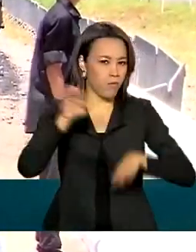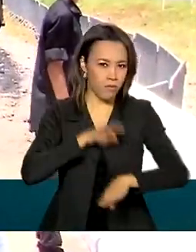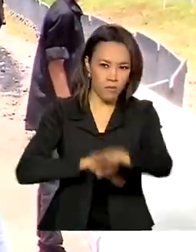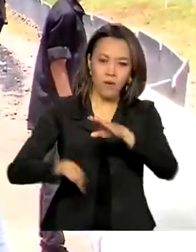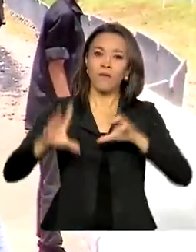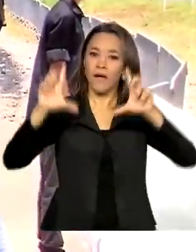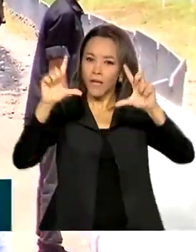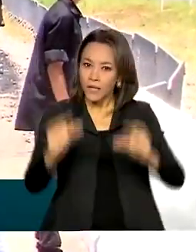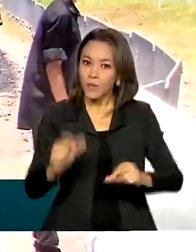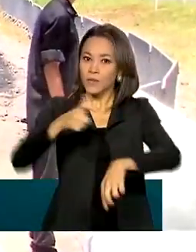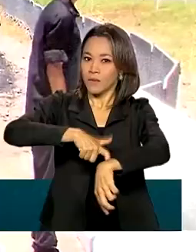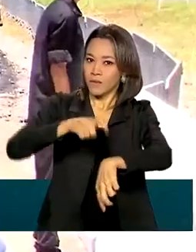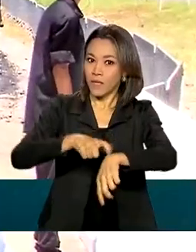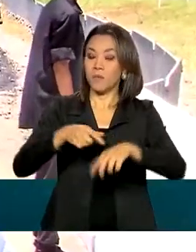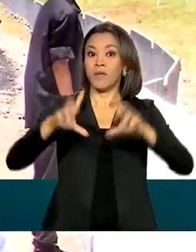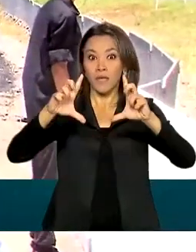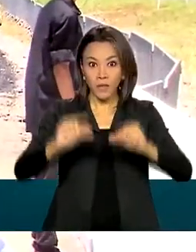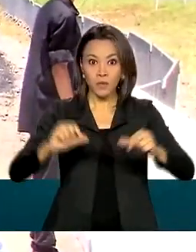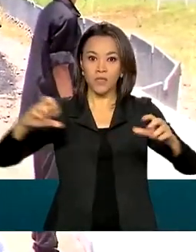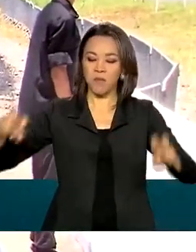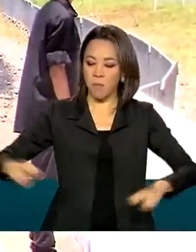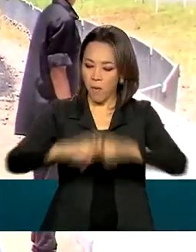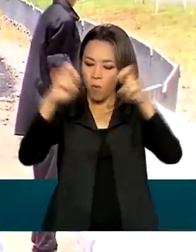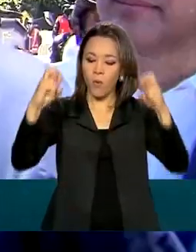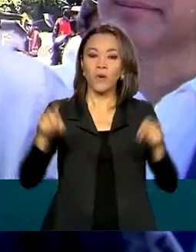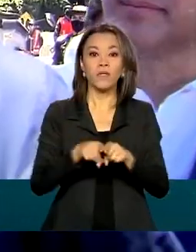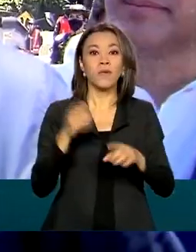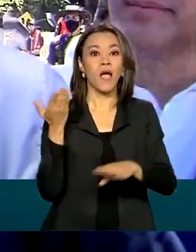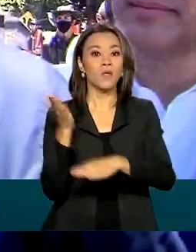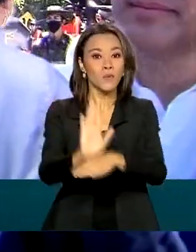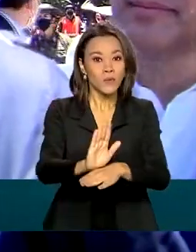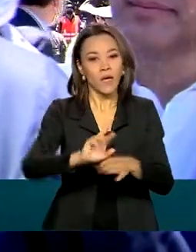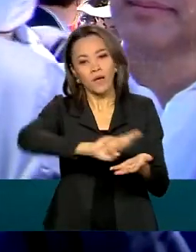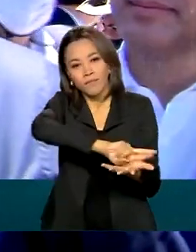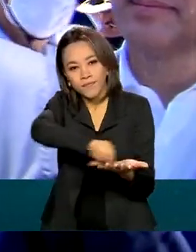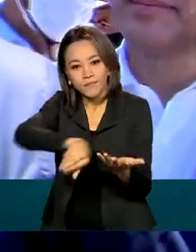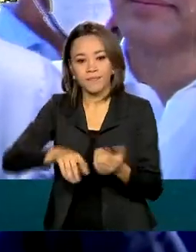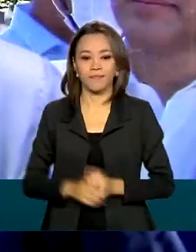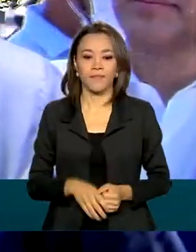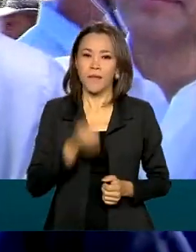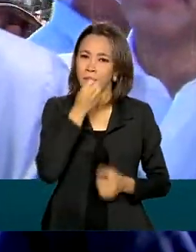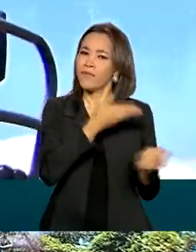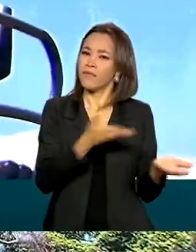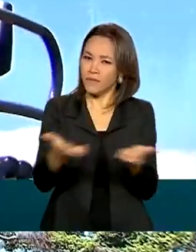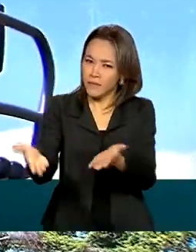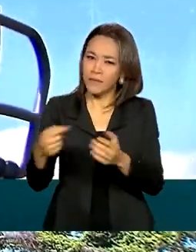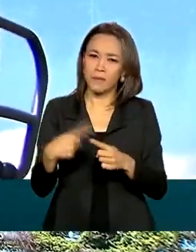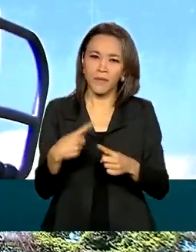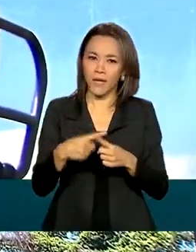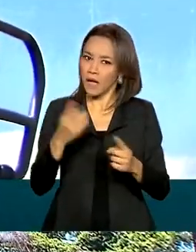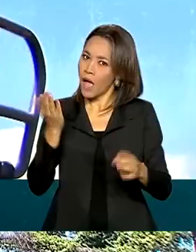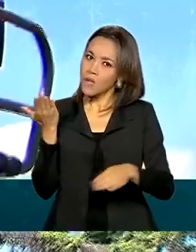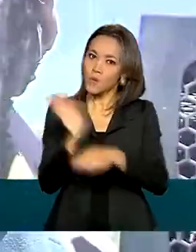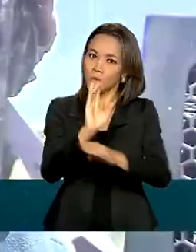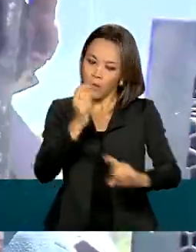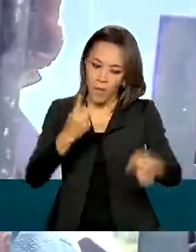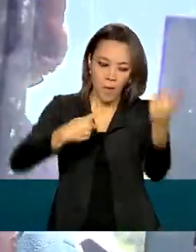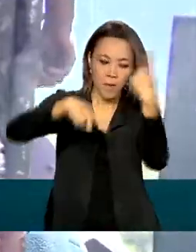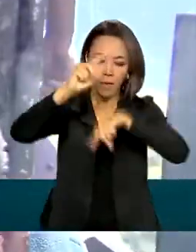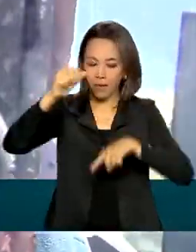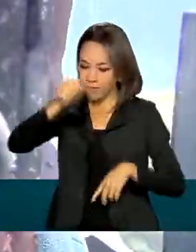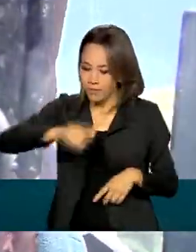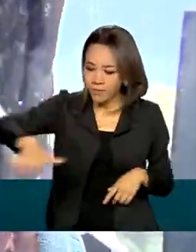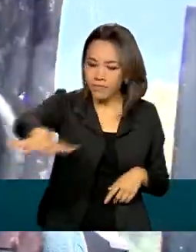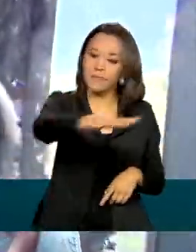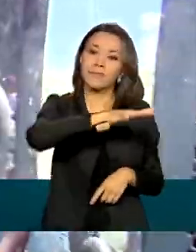usuário, diminuir o tempo de viagem, reduzir acidentes e ajudar muito na logística. É muito bem-vindo porque colabora no progresso da região. É uma